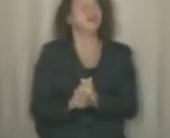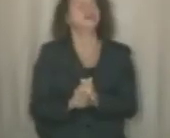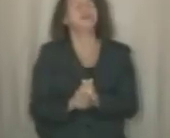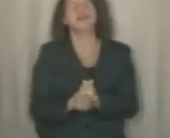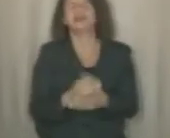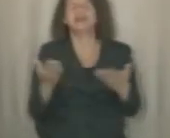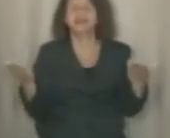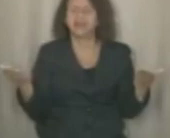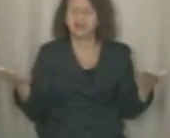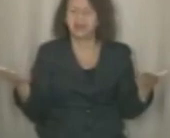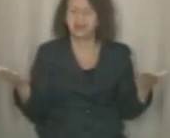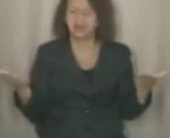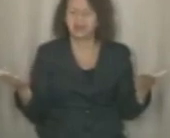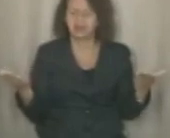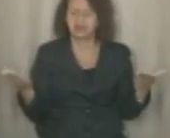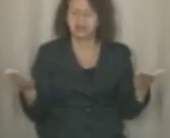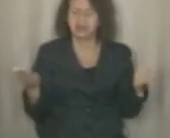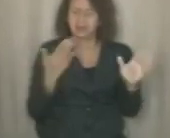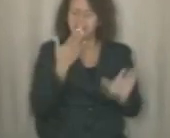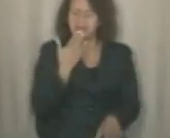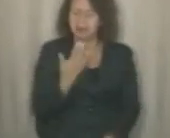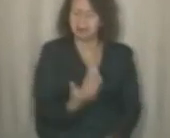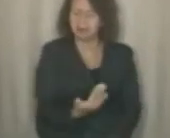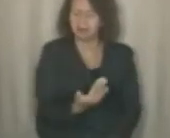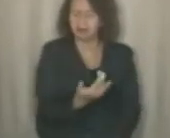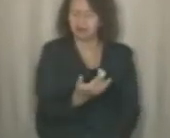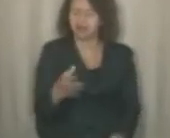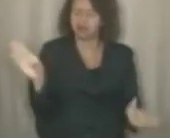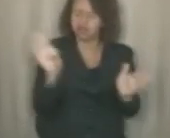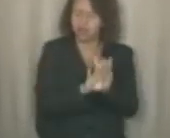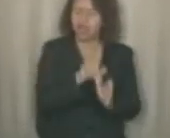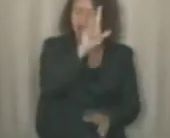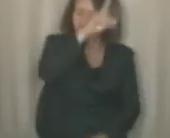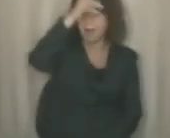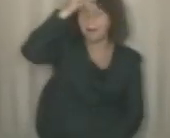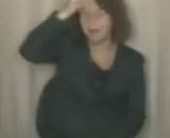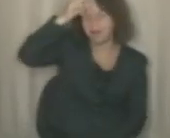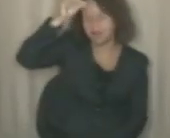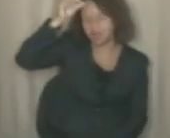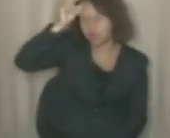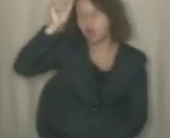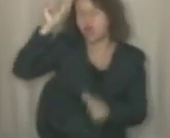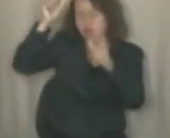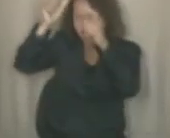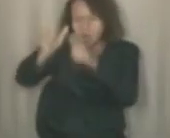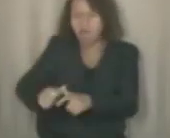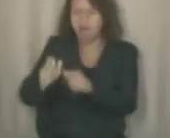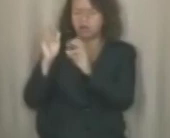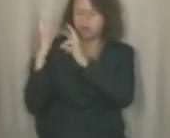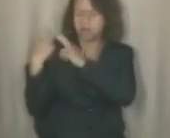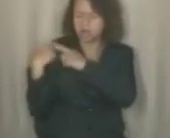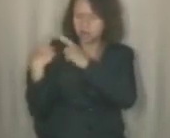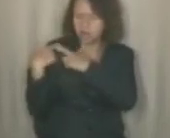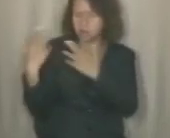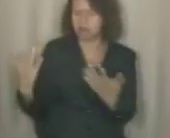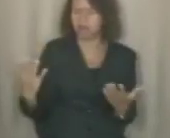para que esse pedido possa chegar na prefeitura e nos órgãos competentes,